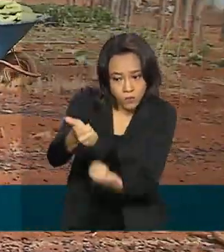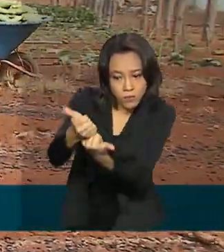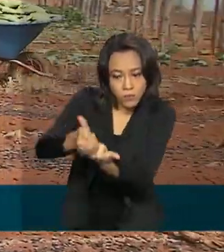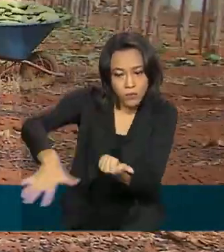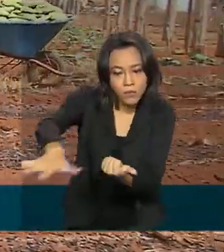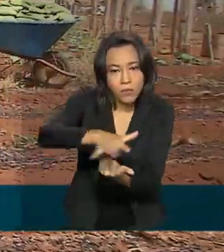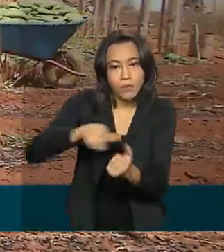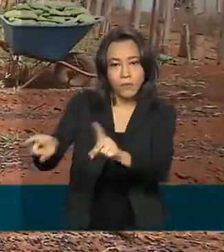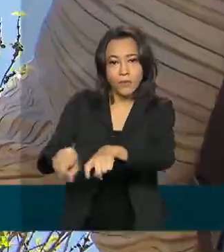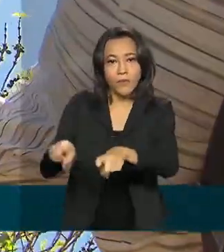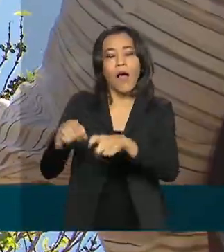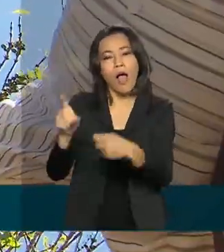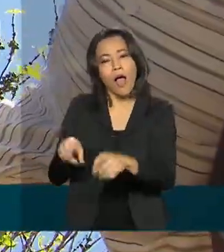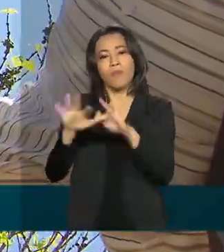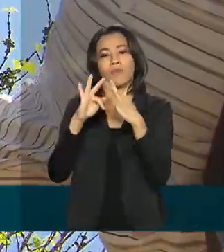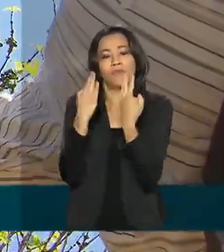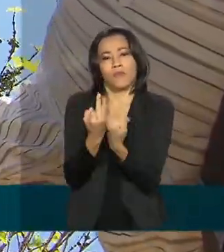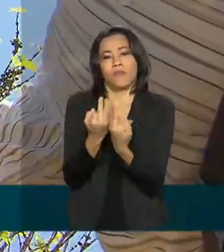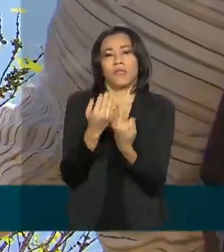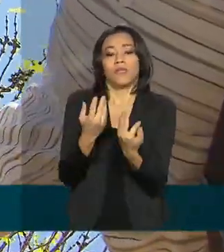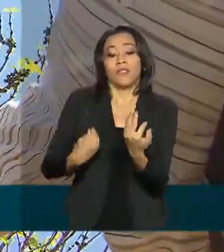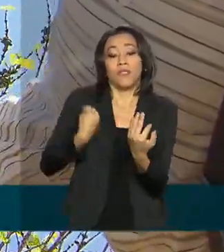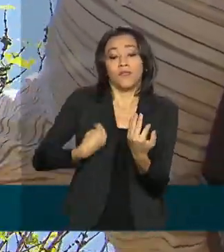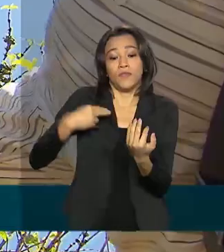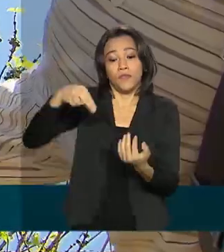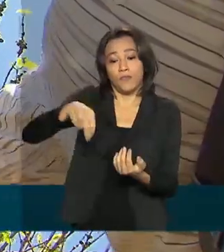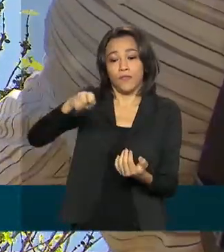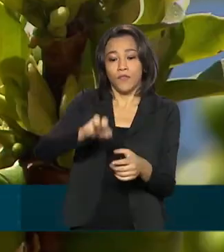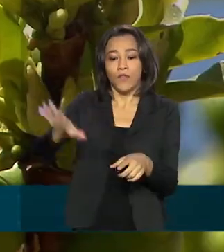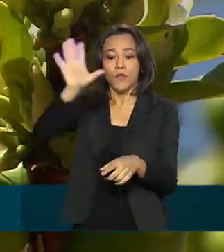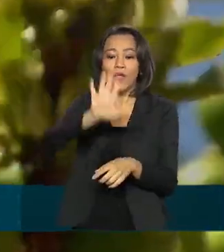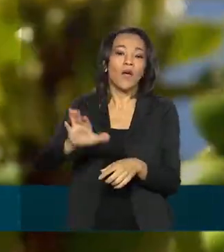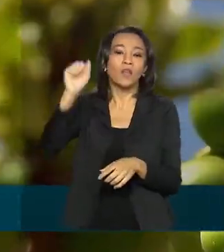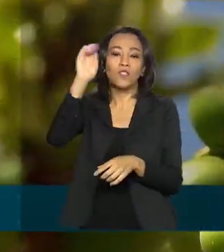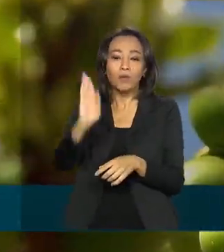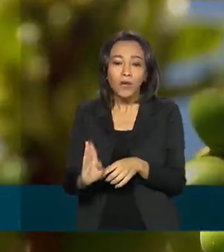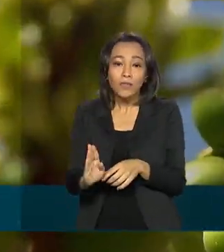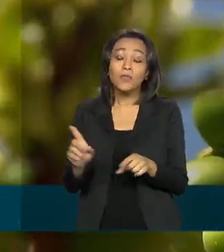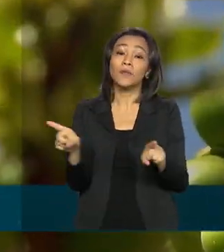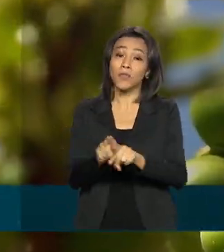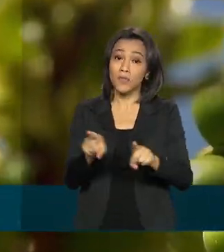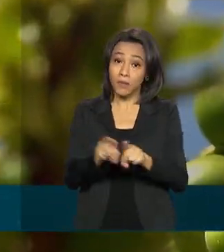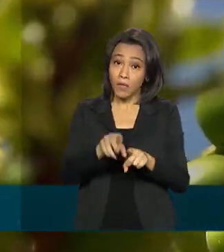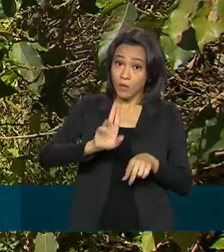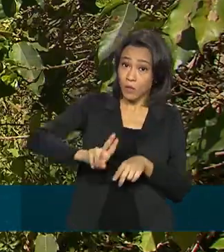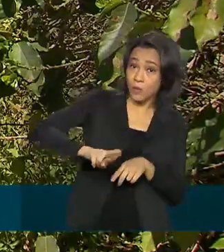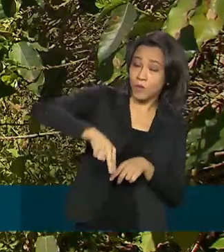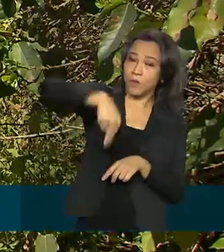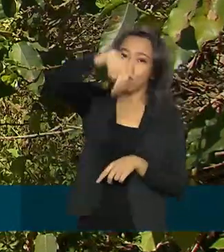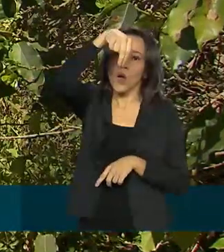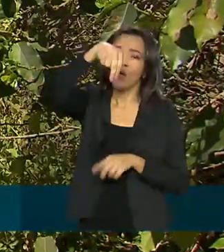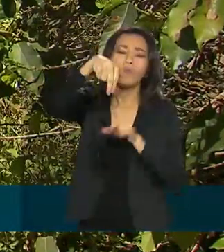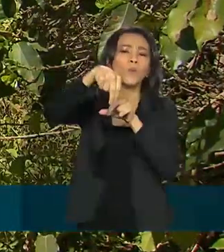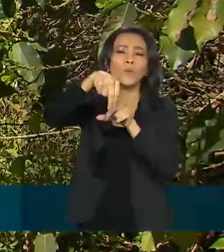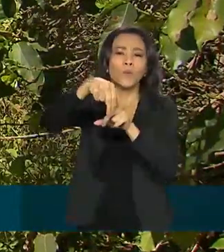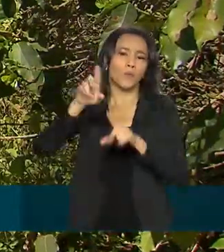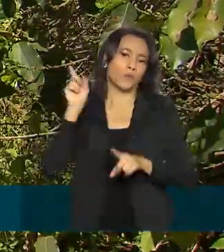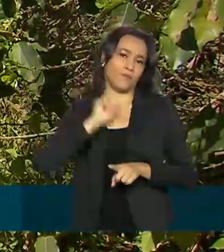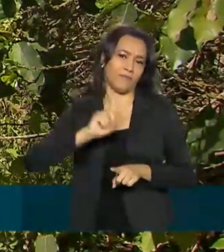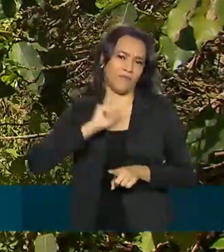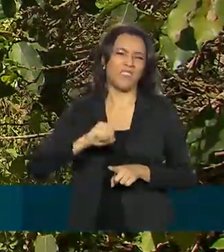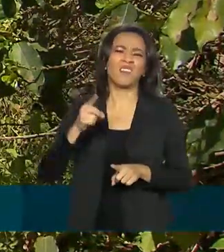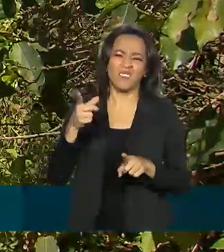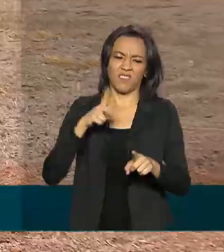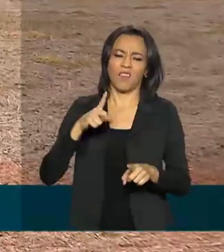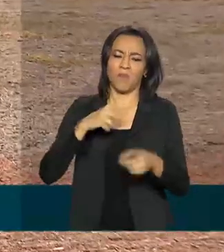agricultores familiares que vivem no nordeste do Brasil e no norte de Minas Gerais. Regiões que sofrem